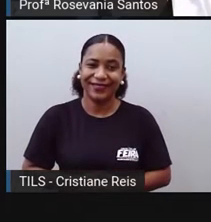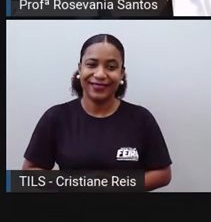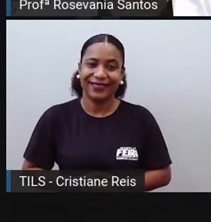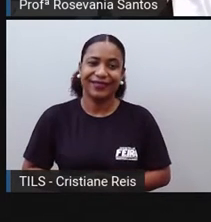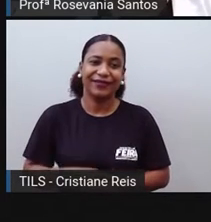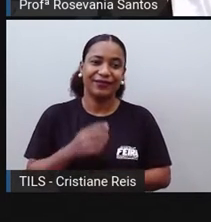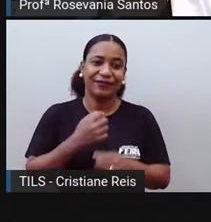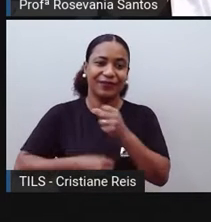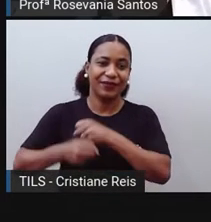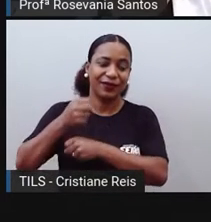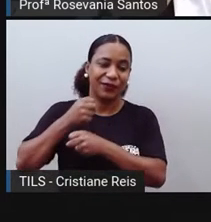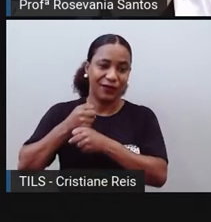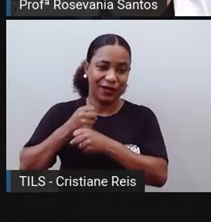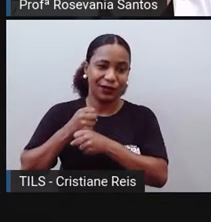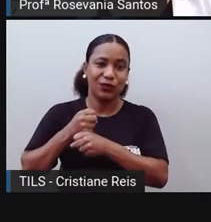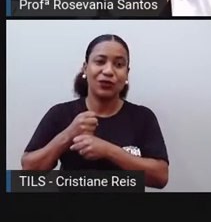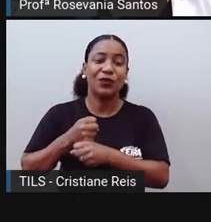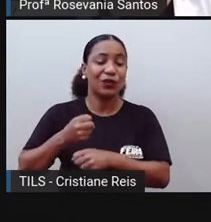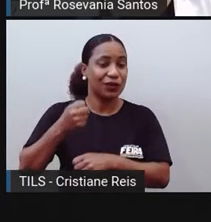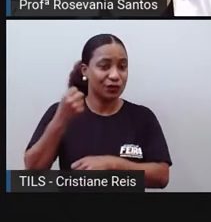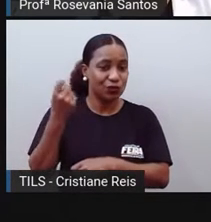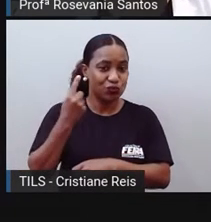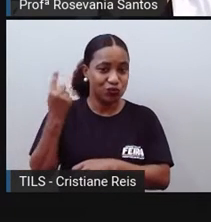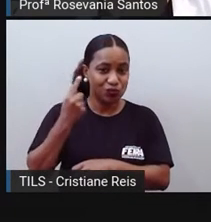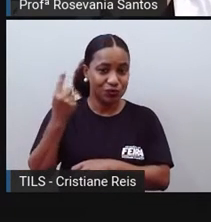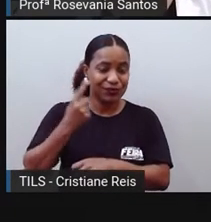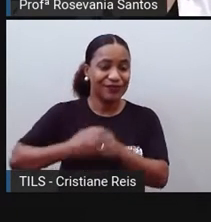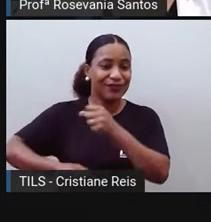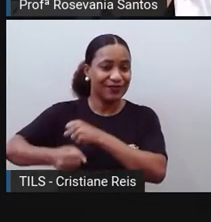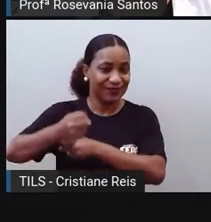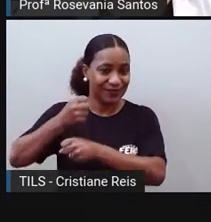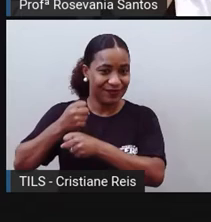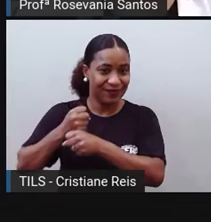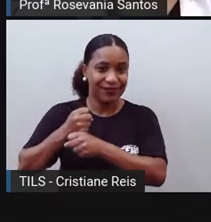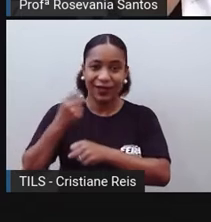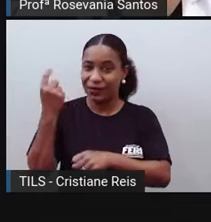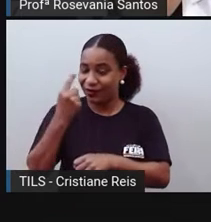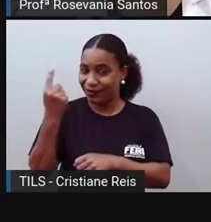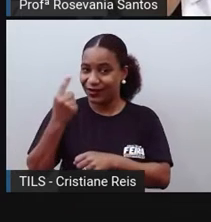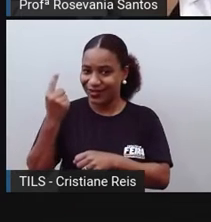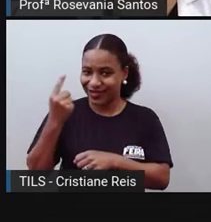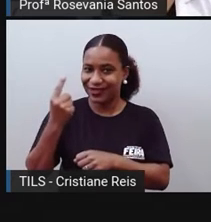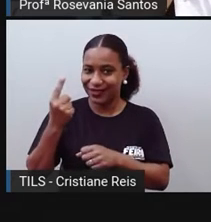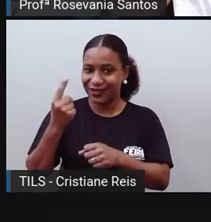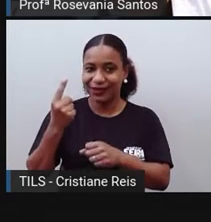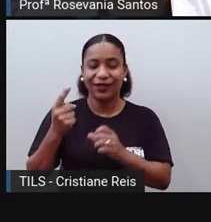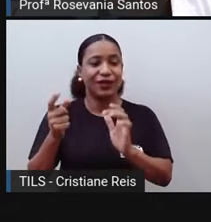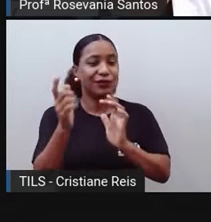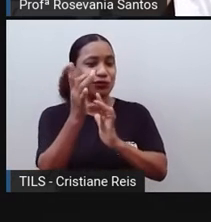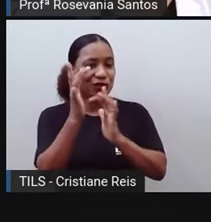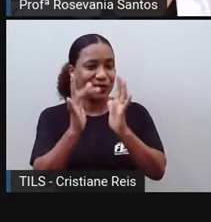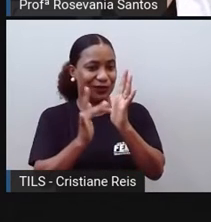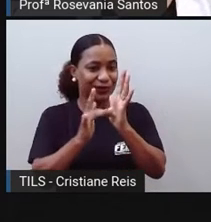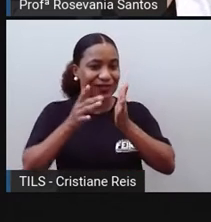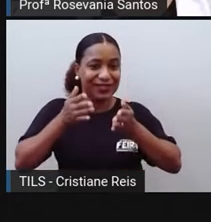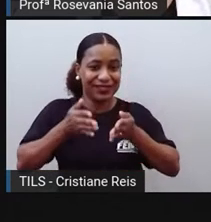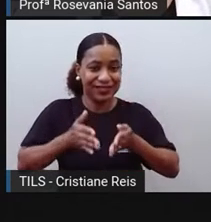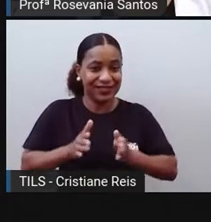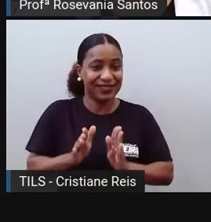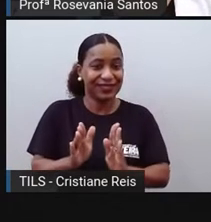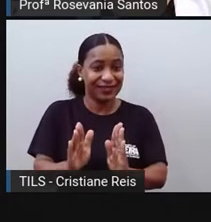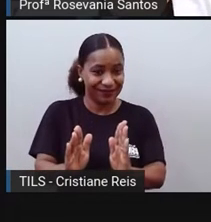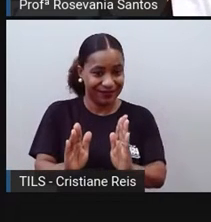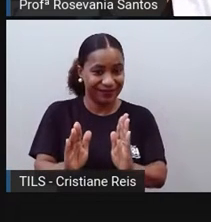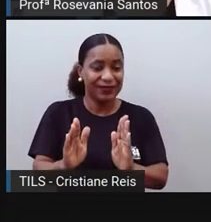Lá no ano 1, que vocês sabem lá pelo nosso calendário, ele é contado a partir do nascimento, né? De Jesus Cristo. Então, lá